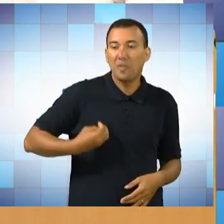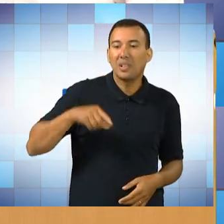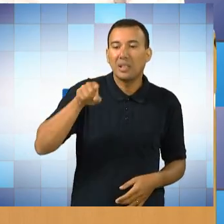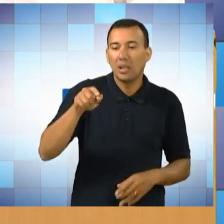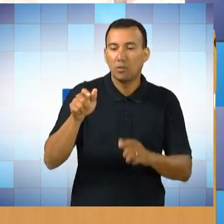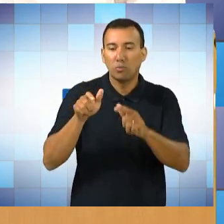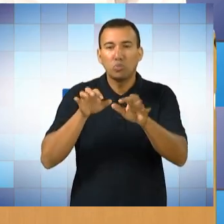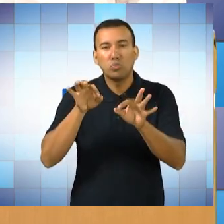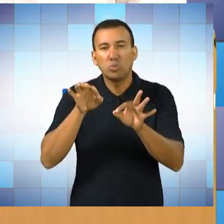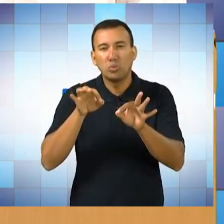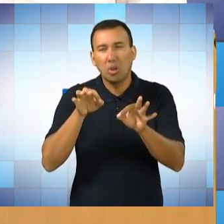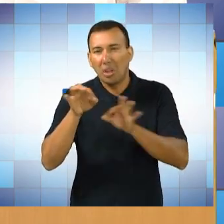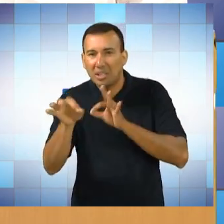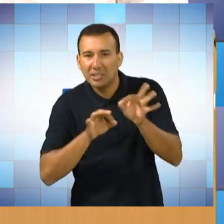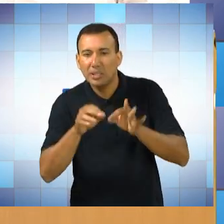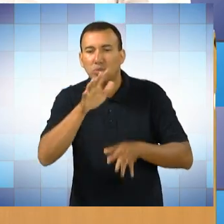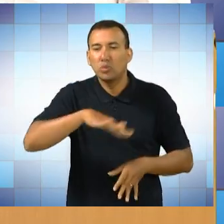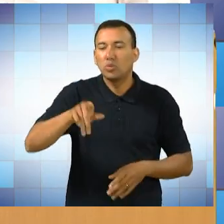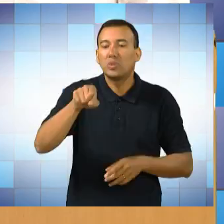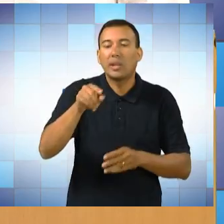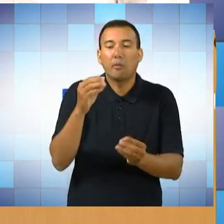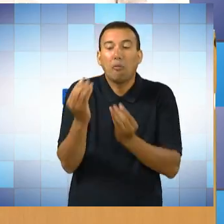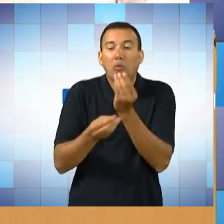organizados dessa região?